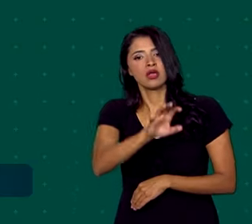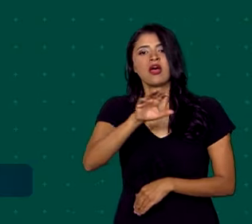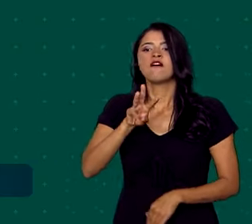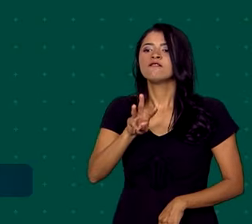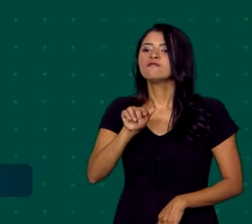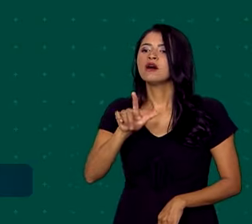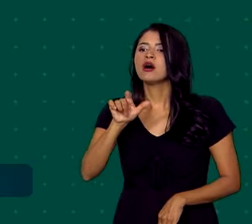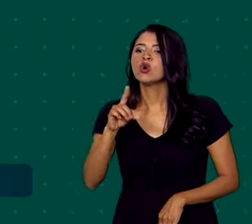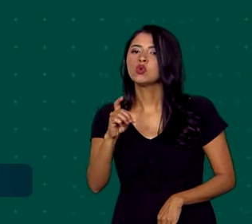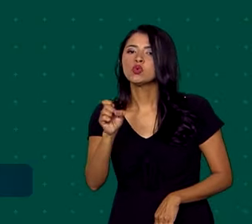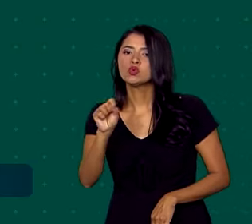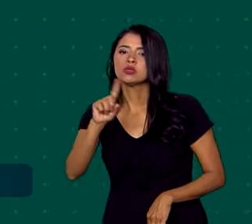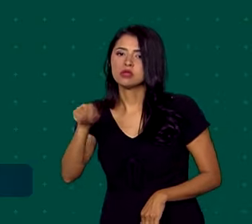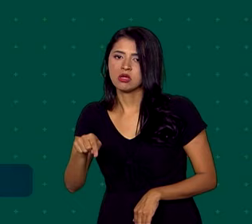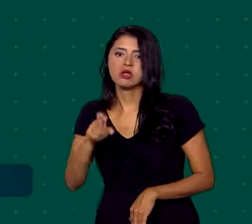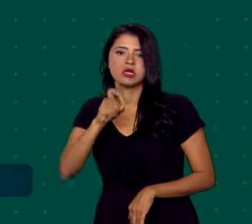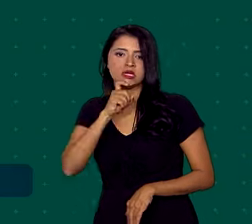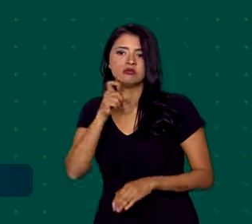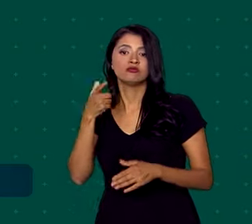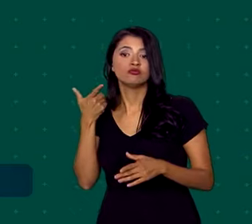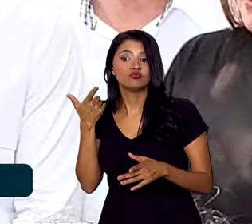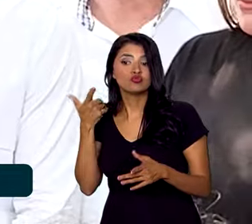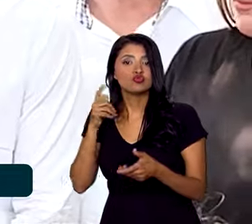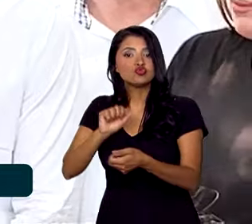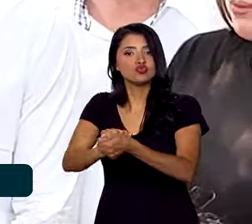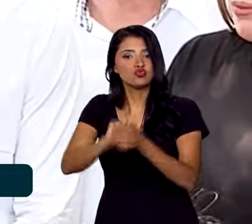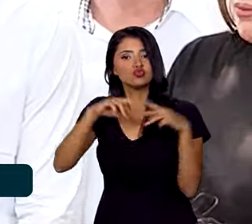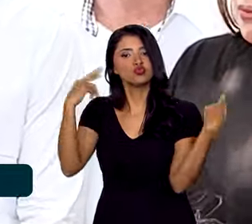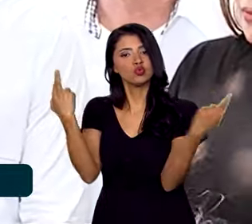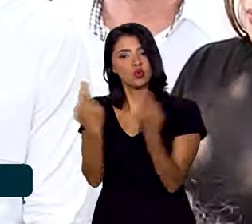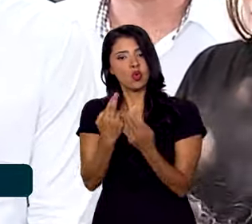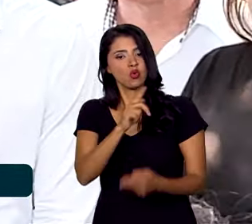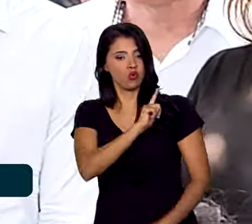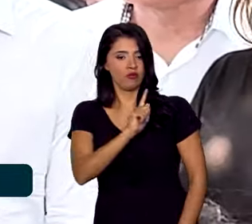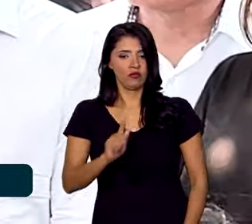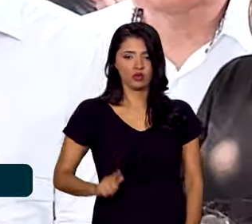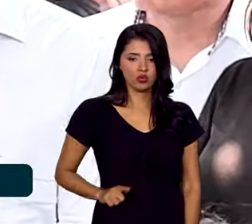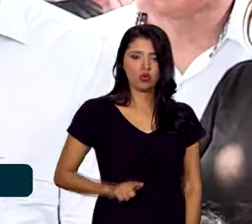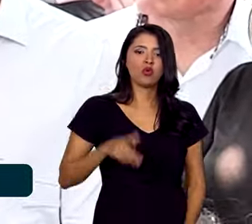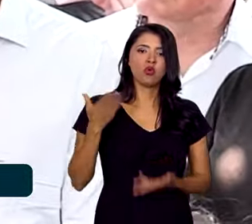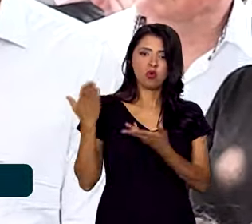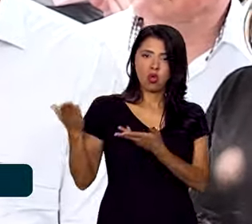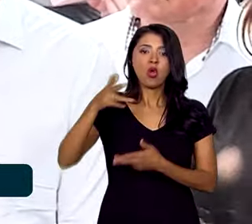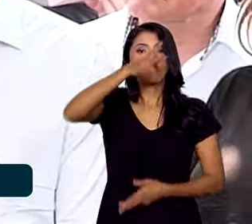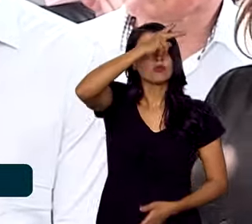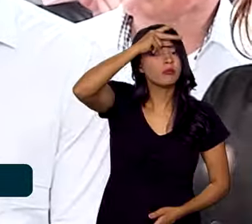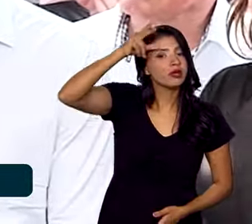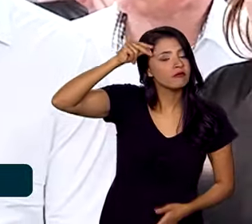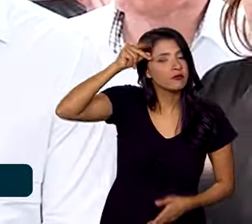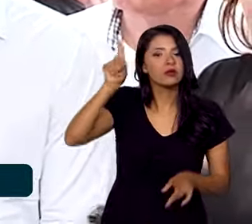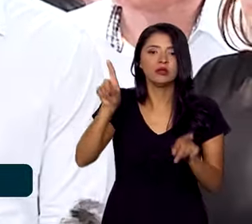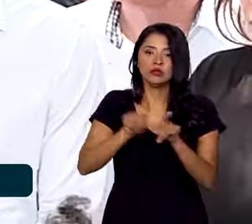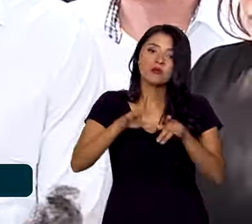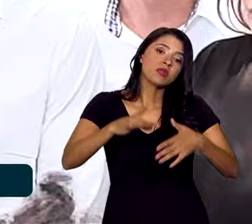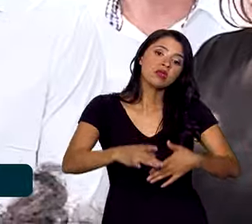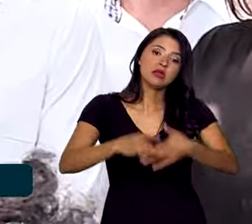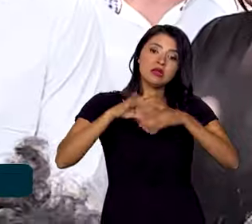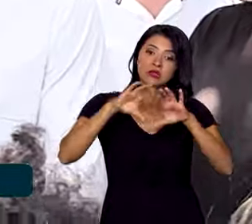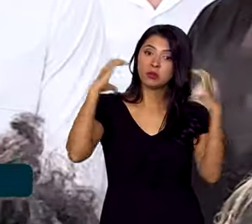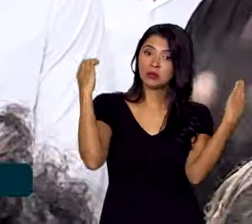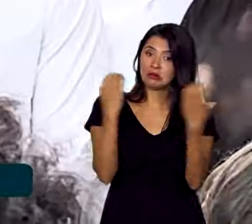Valdez Góes, se reuniram com o governador do estado, Hélder Barbário, com prefeitos e com lideranças